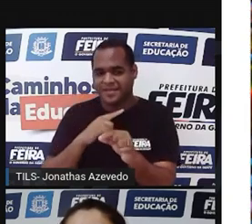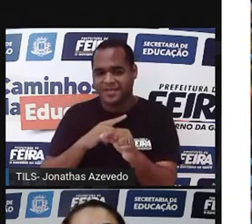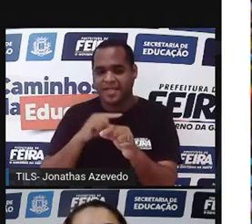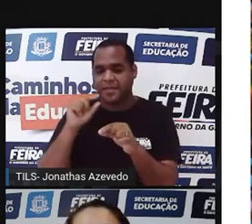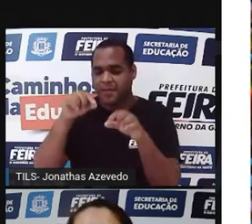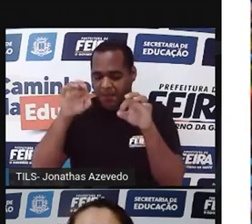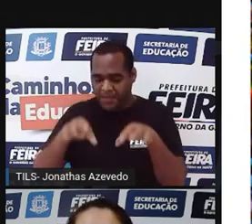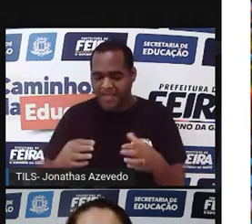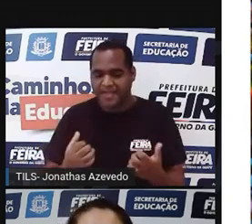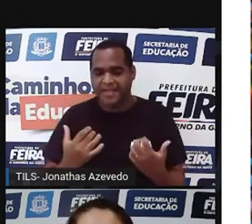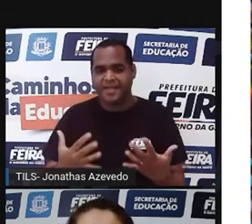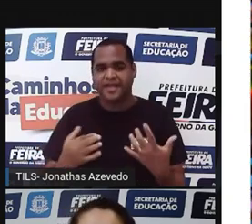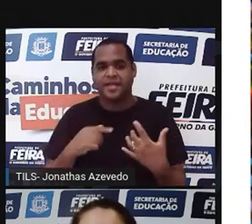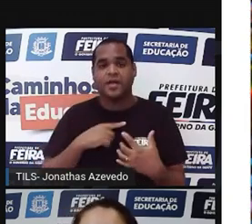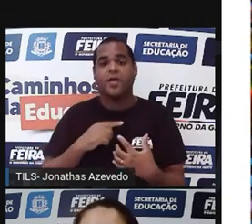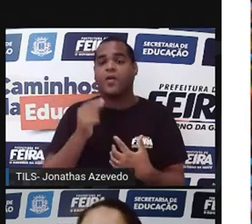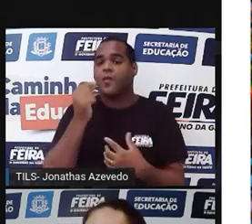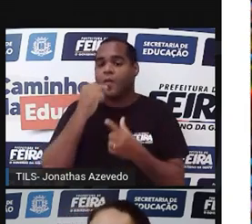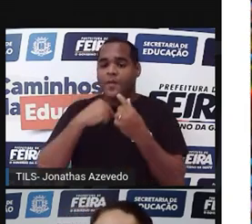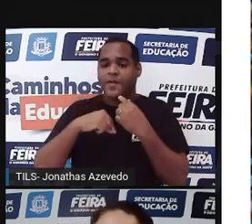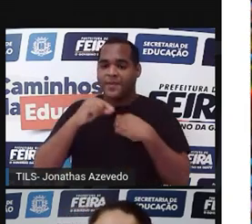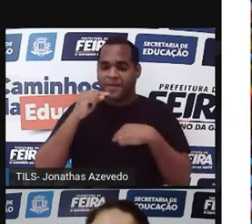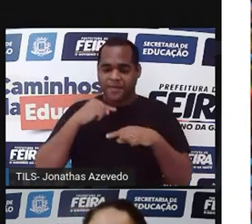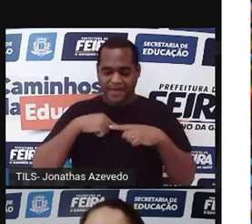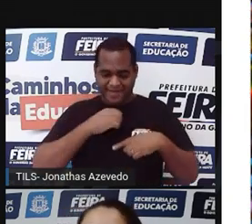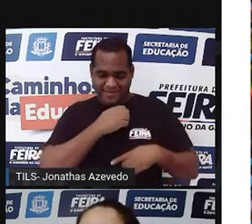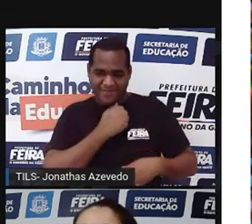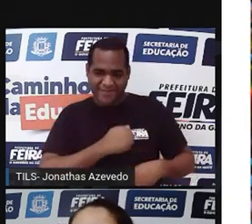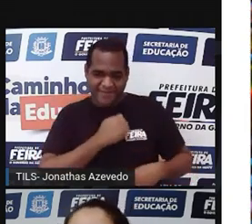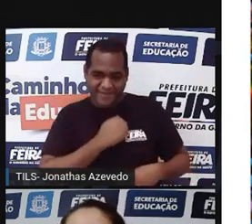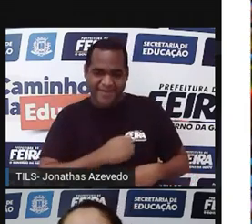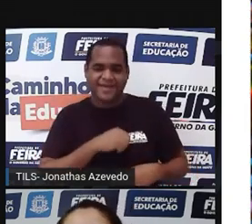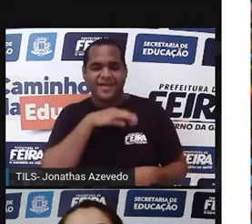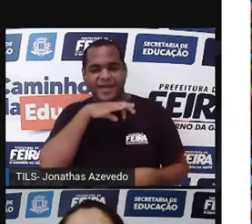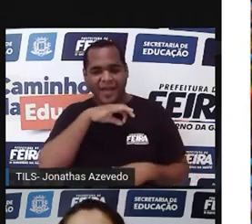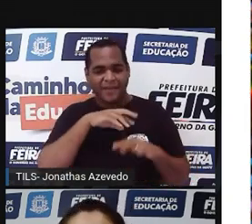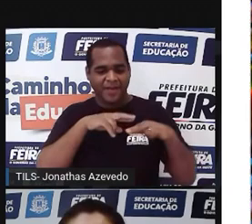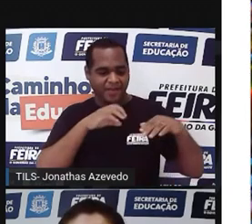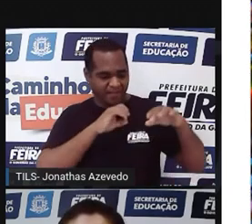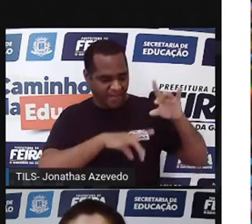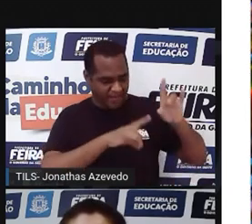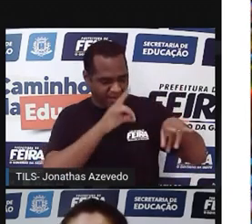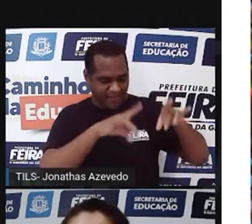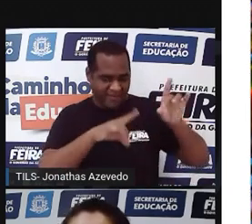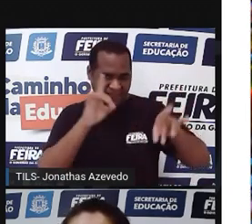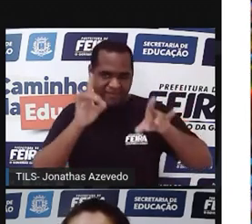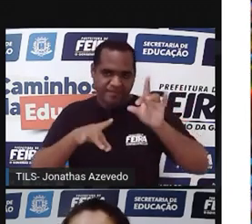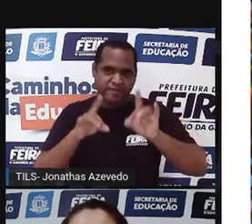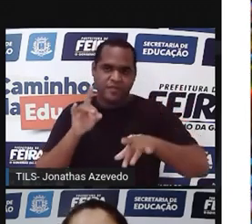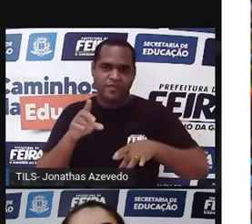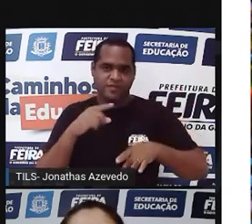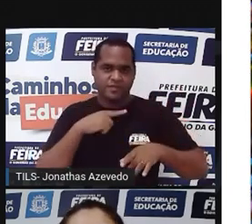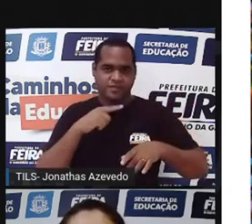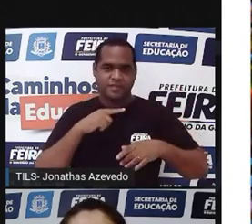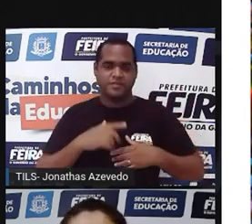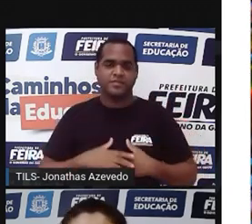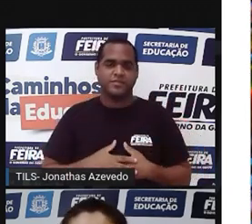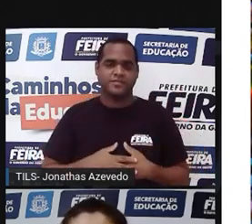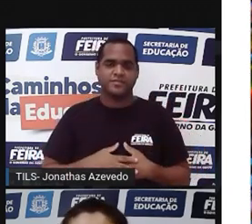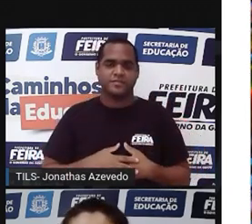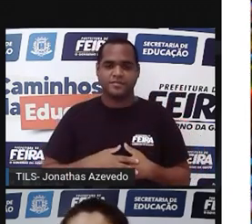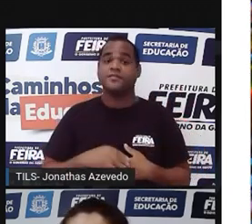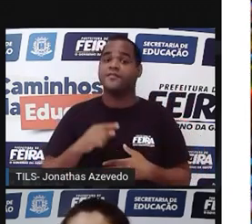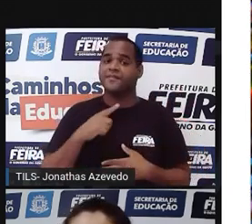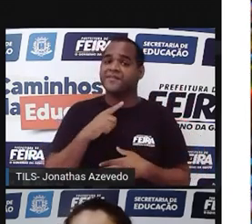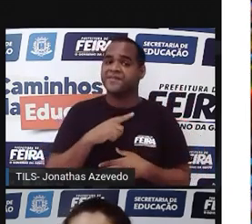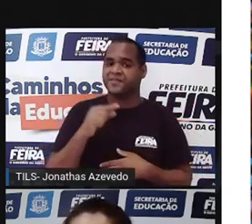lá no chão. Ou então, eles comem tudo e nas fezes desses animais, eles acabam liberando essa semente. Então, o fruto também é uma estratégia